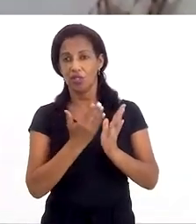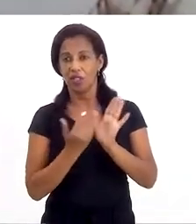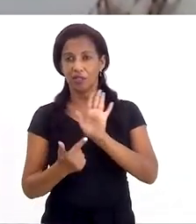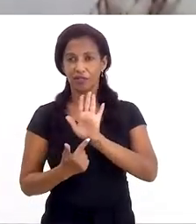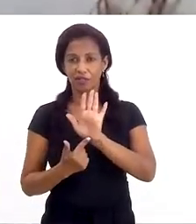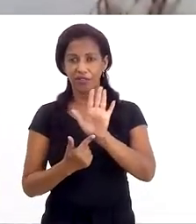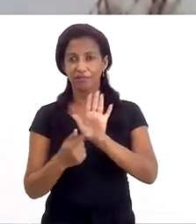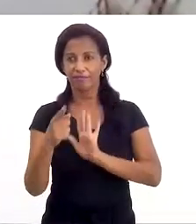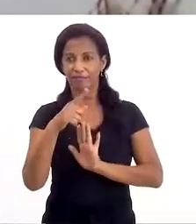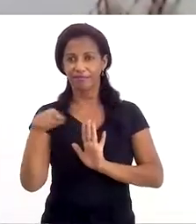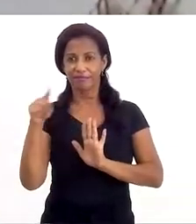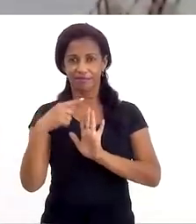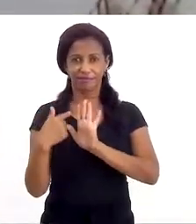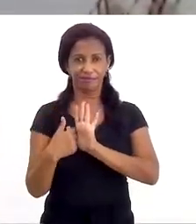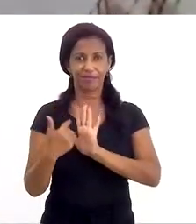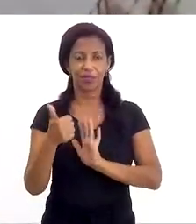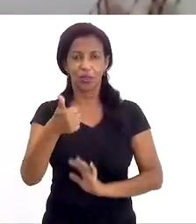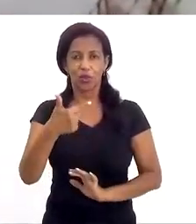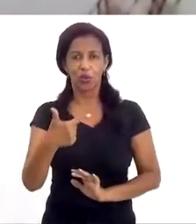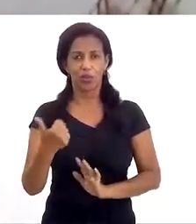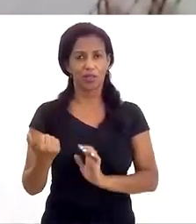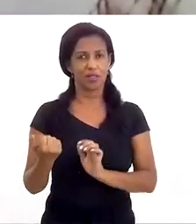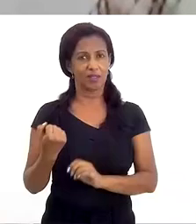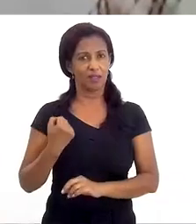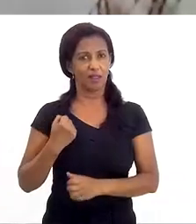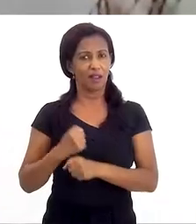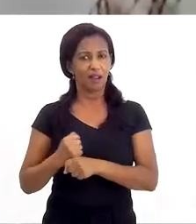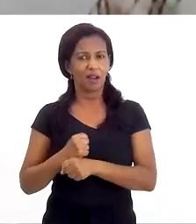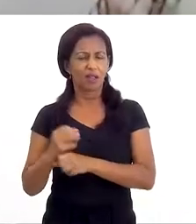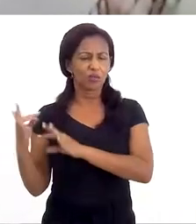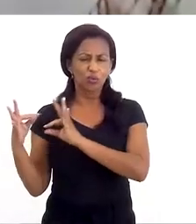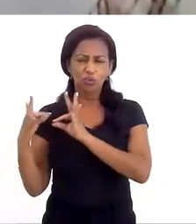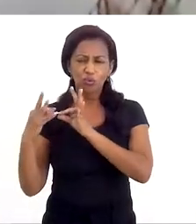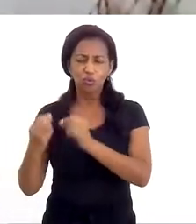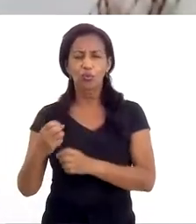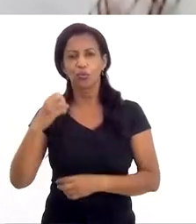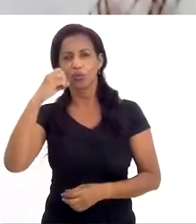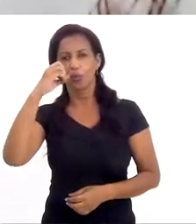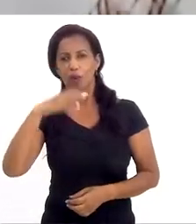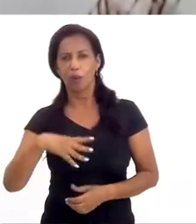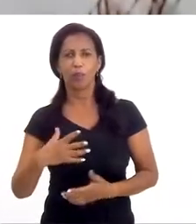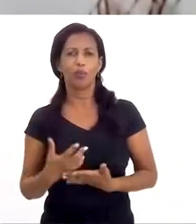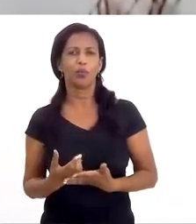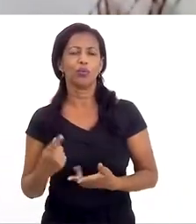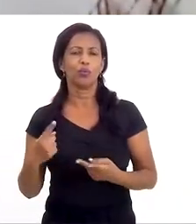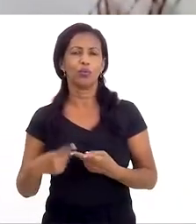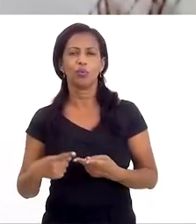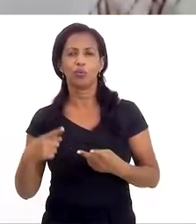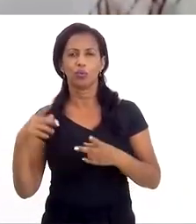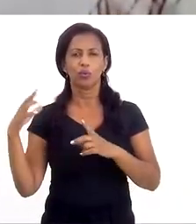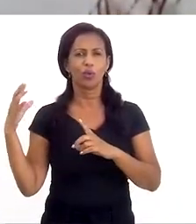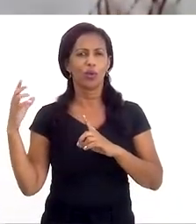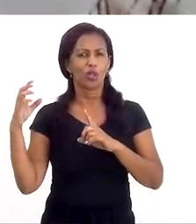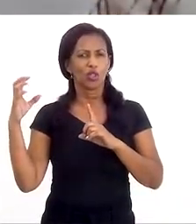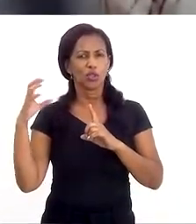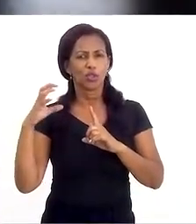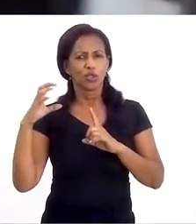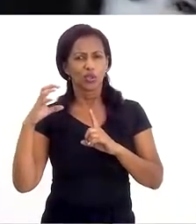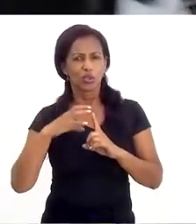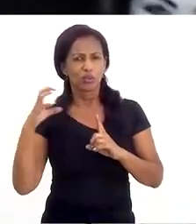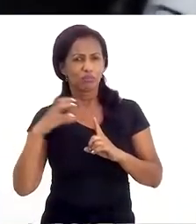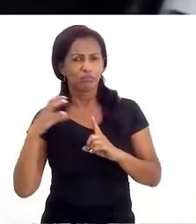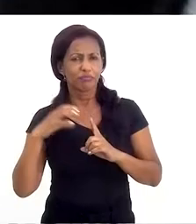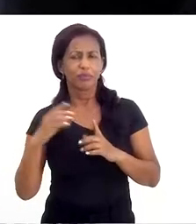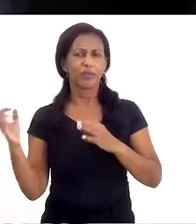Anjos, esse livro, inclusive, foram 12 anos de pesquisa, tudo sobre o abuso sexual, pedofilia, exploração sexual